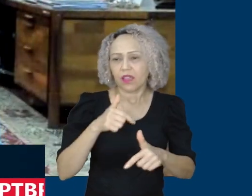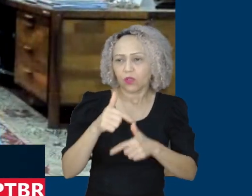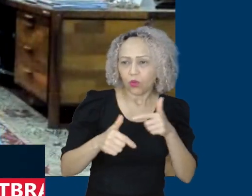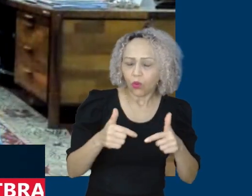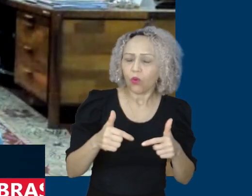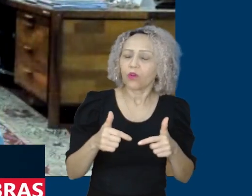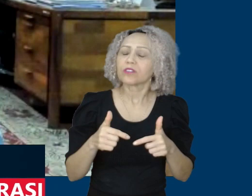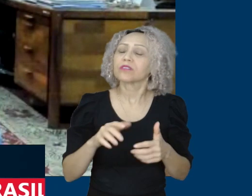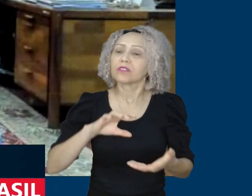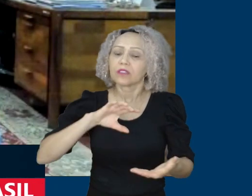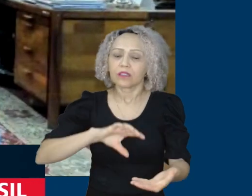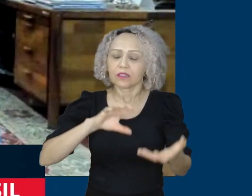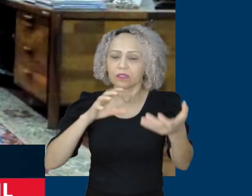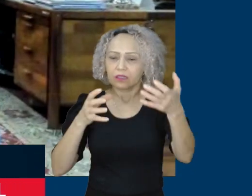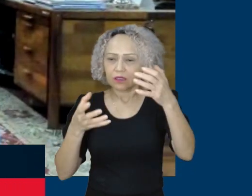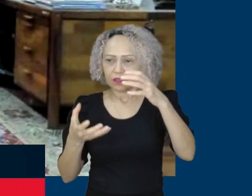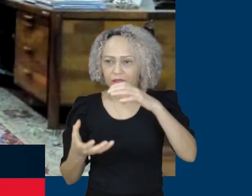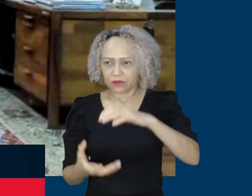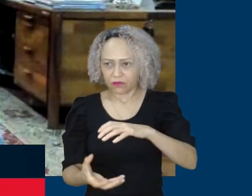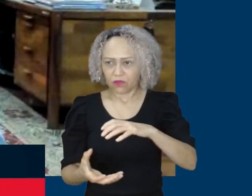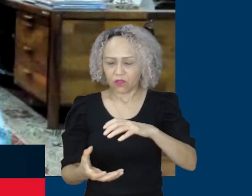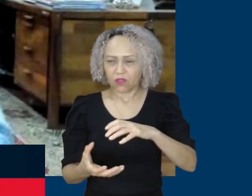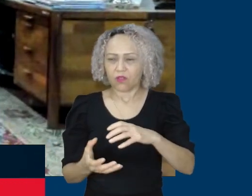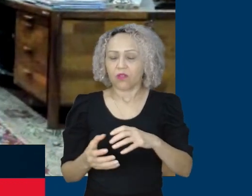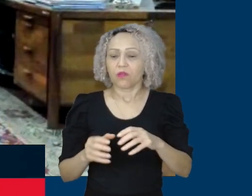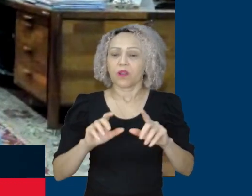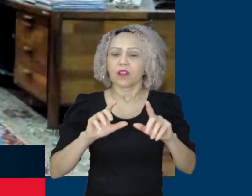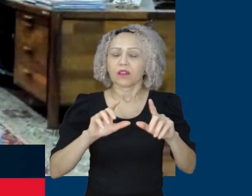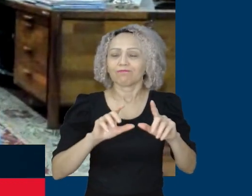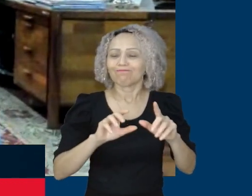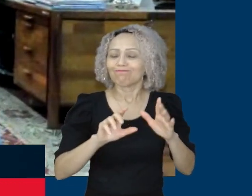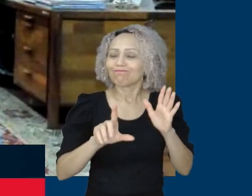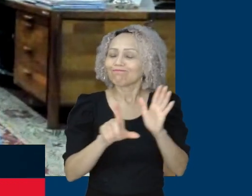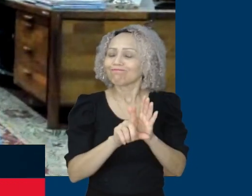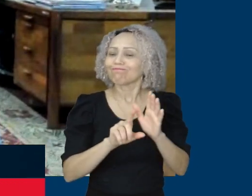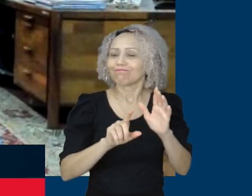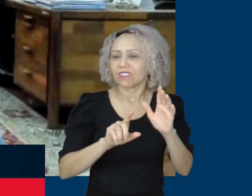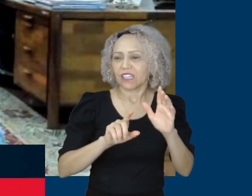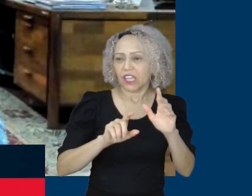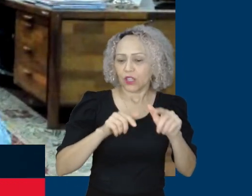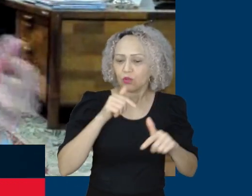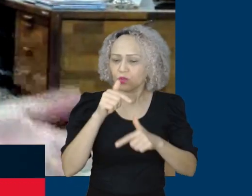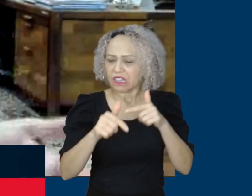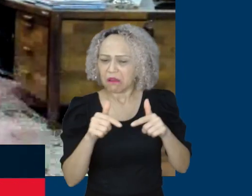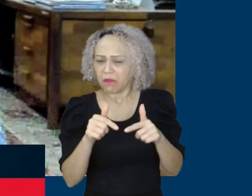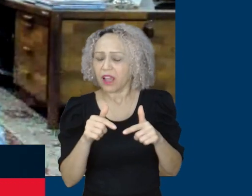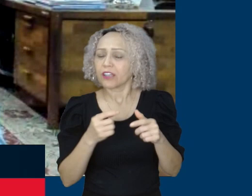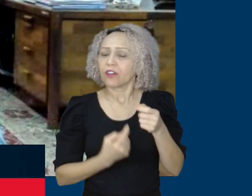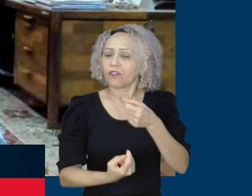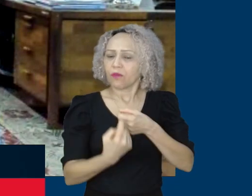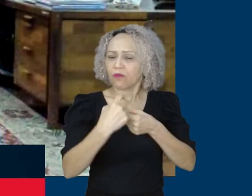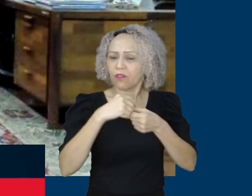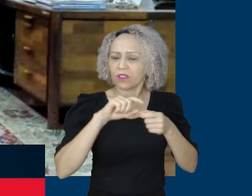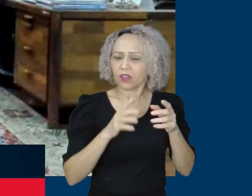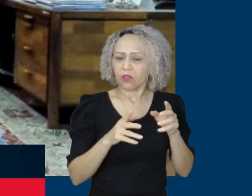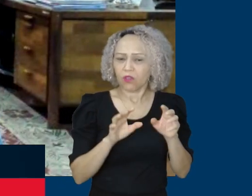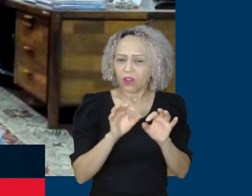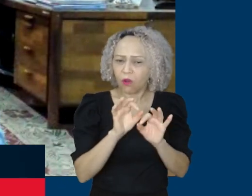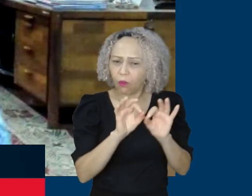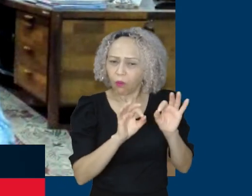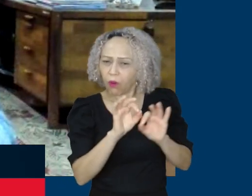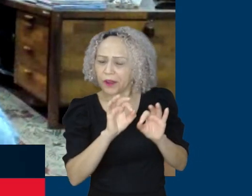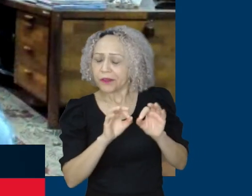para tirar ali o entulho trazido pela última reforma feita no governo Temer e aperfeiçoado no governo Bolsonaro.